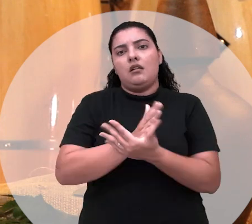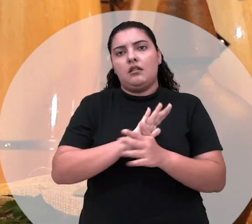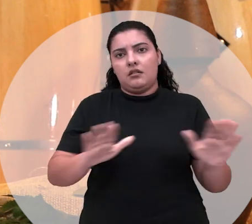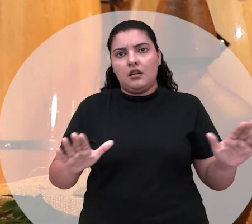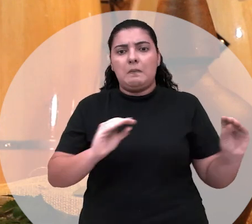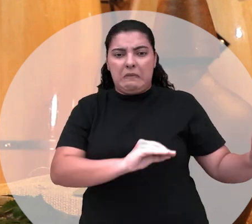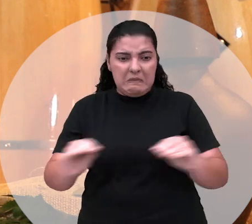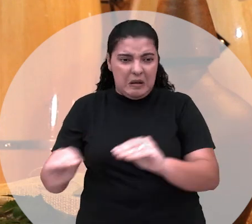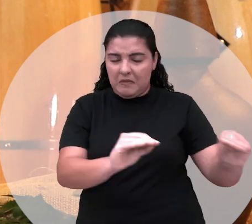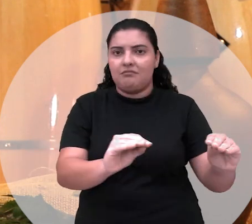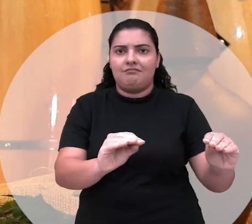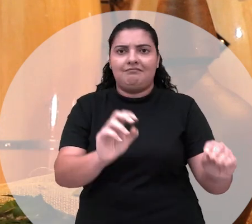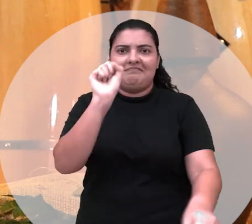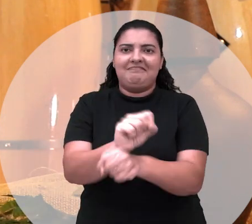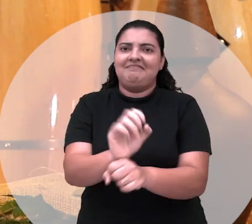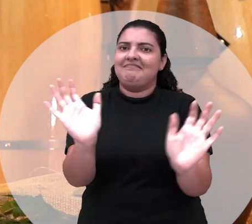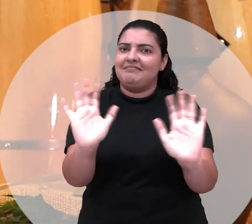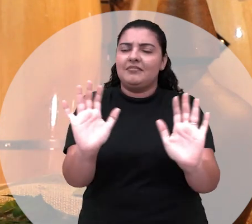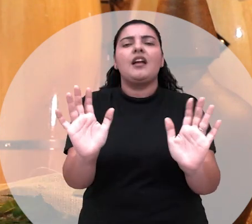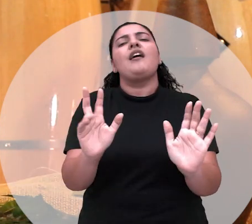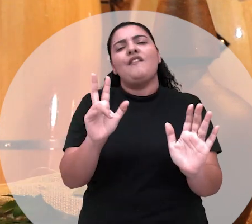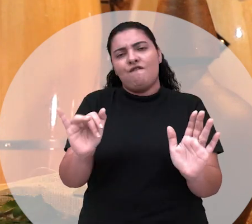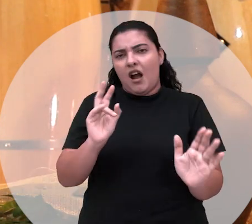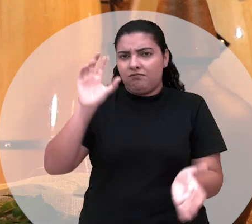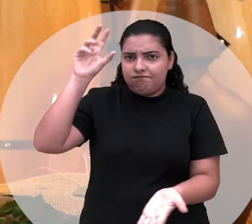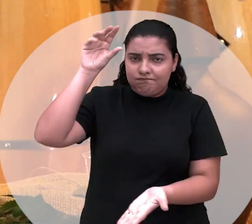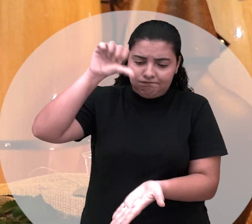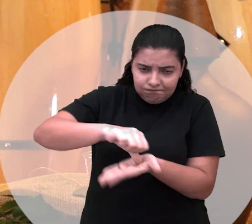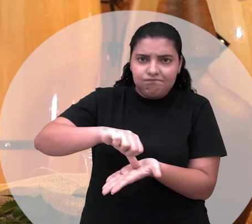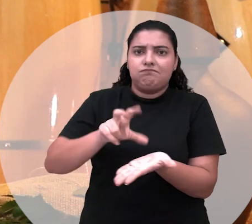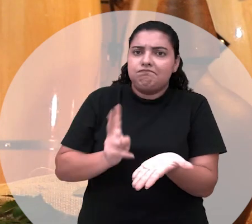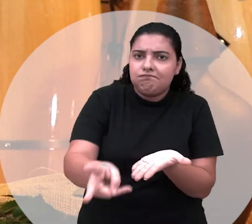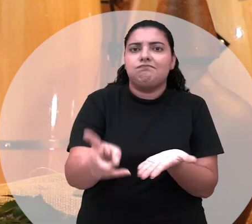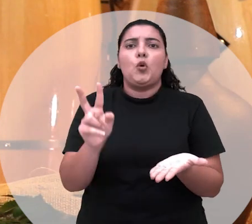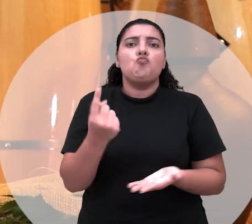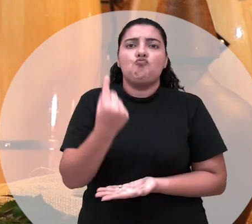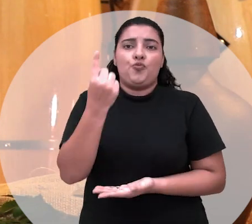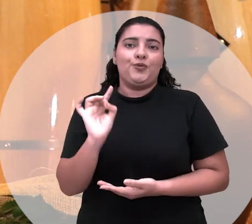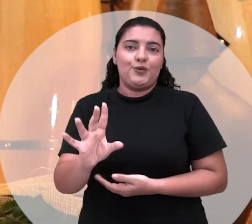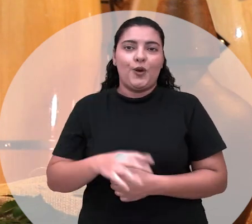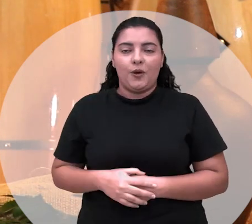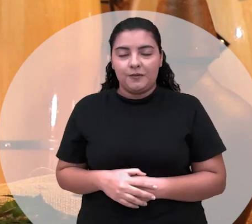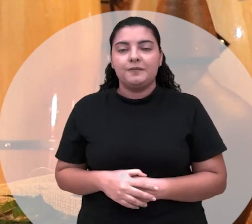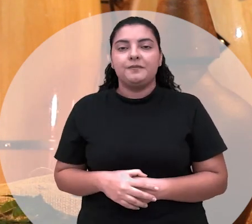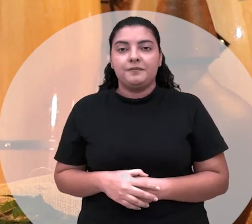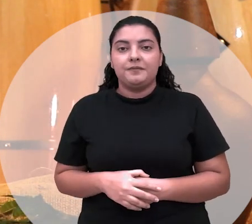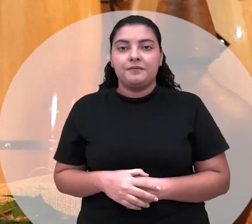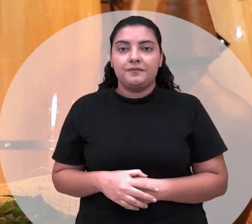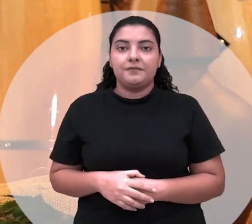cigana dela. Esse negócio dela tá assim, dando pra um canto, pro outro canto, vou tirar esse espírito cigano dela, vou dar ela um mucambo,